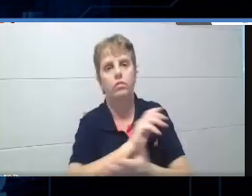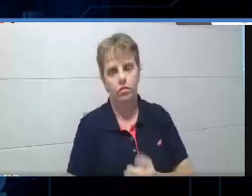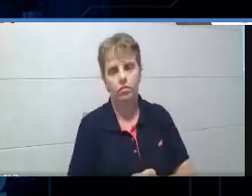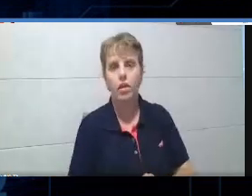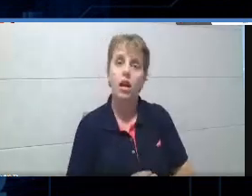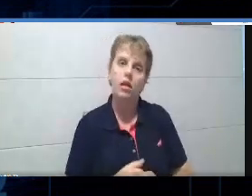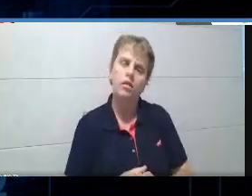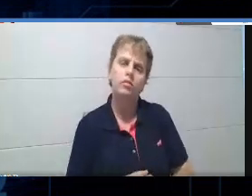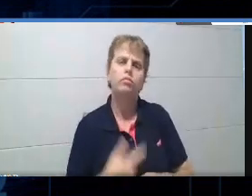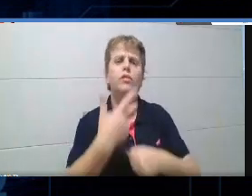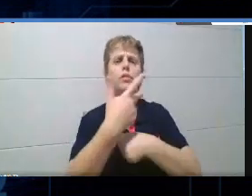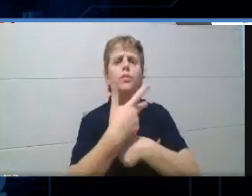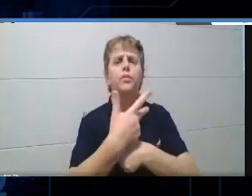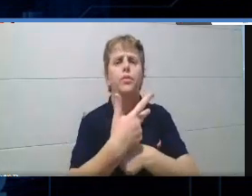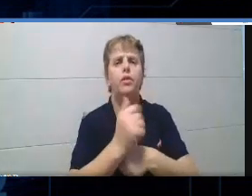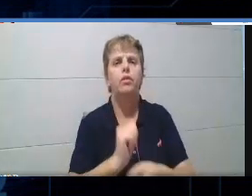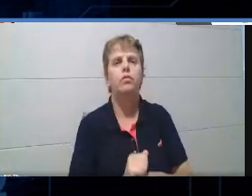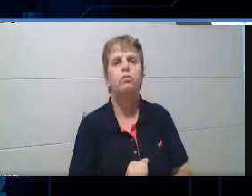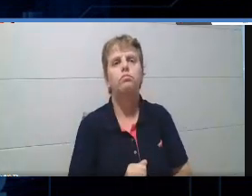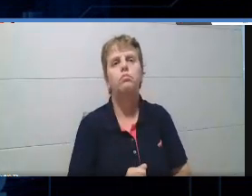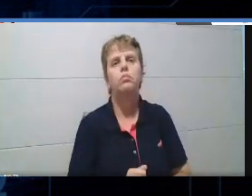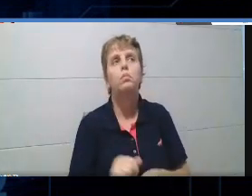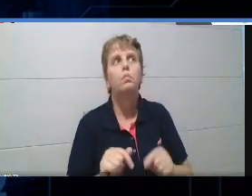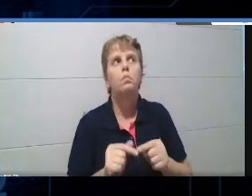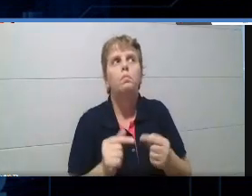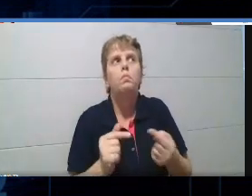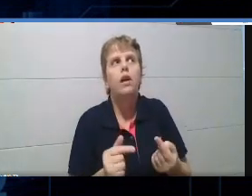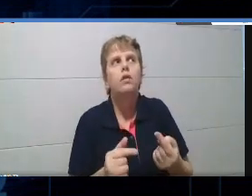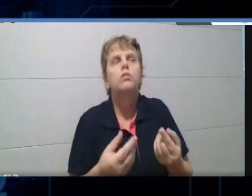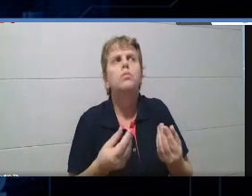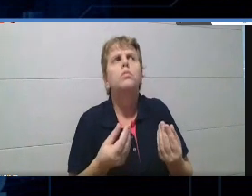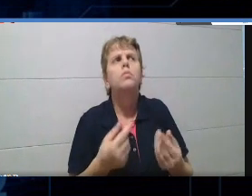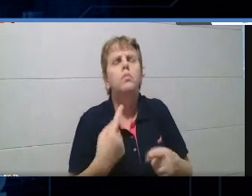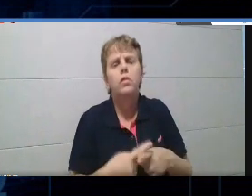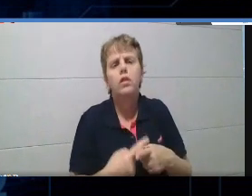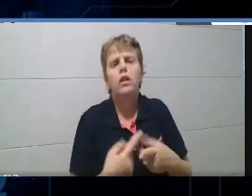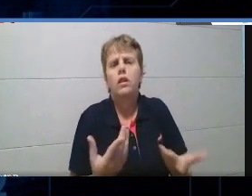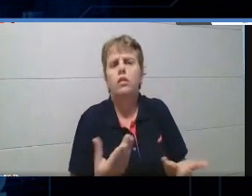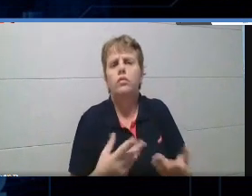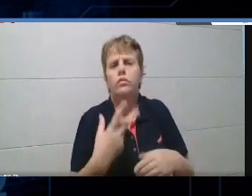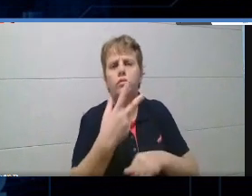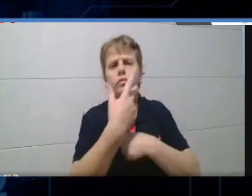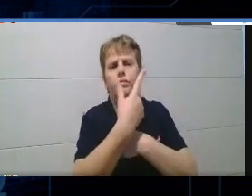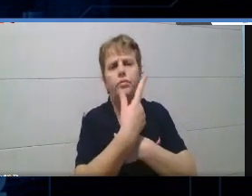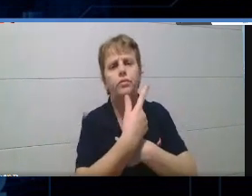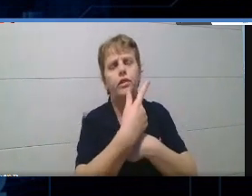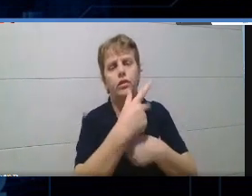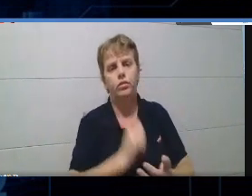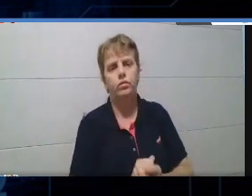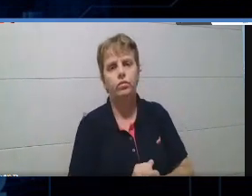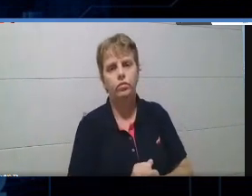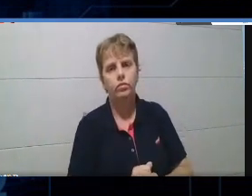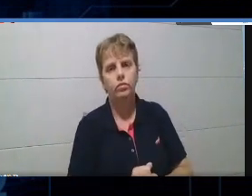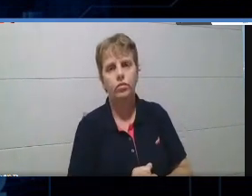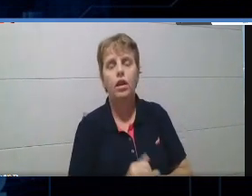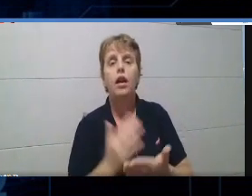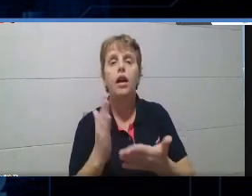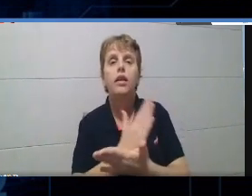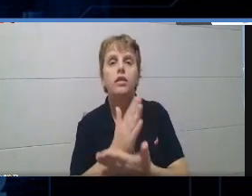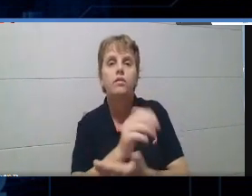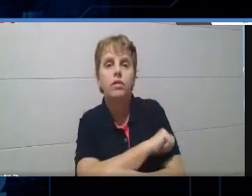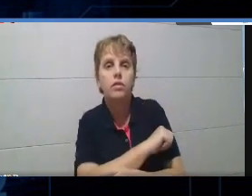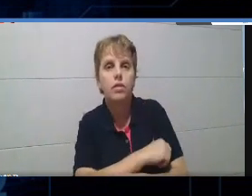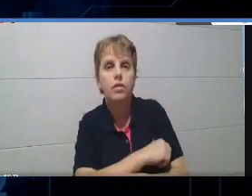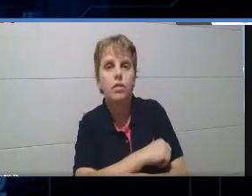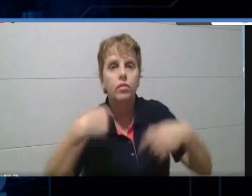Ok, o que que se quer desse vídeo? Né? É uma forma de fazer avaliação. Às vezes, ele vai, pra ele fazer aquele vídeo, ele vai ter que aprender